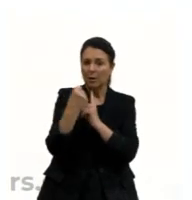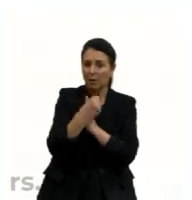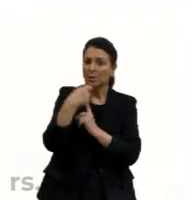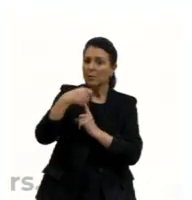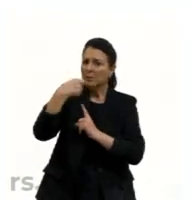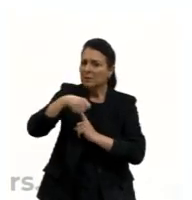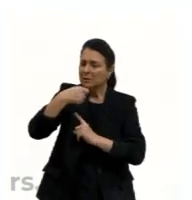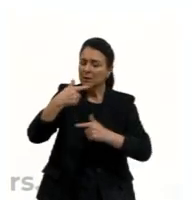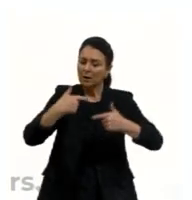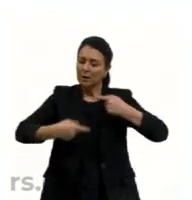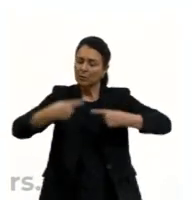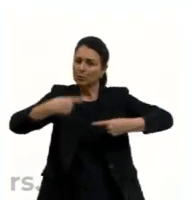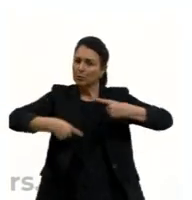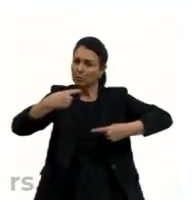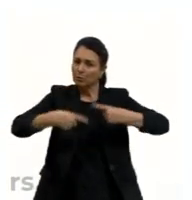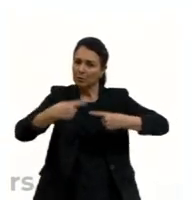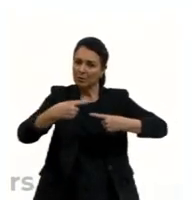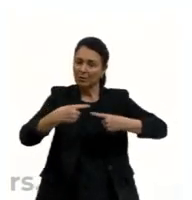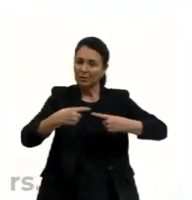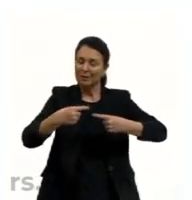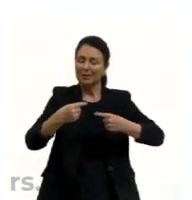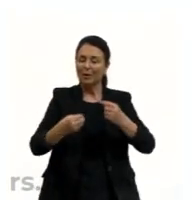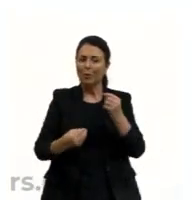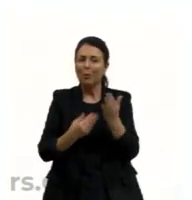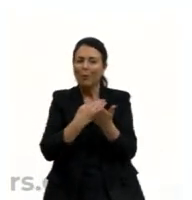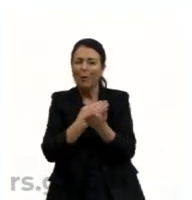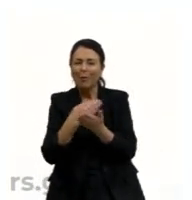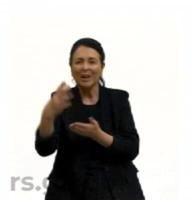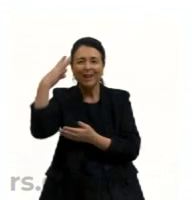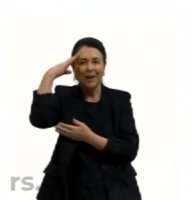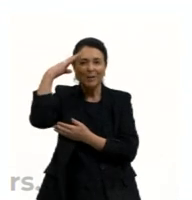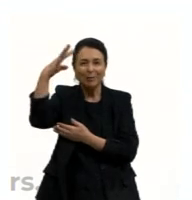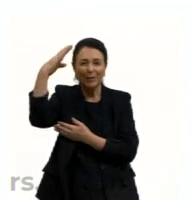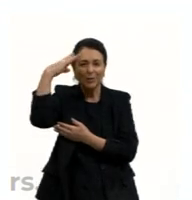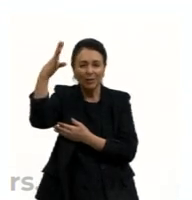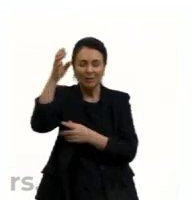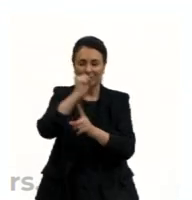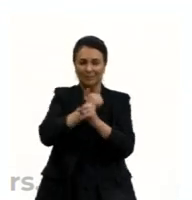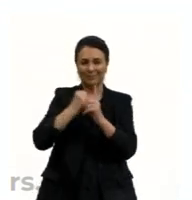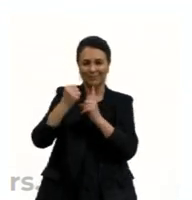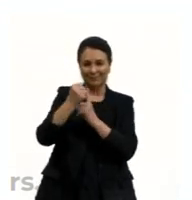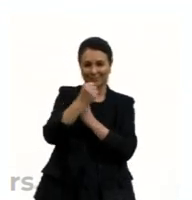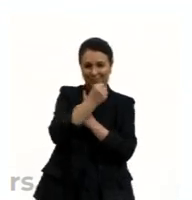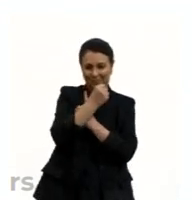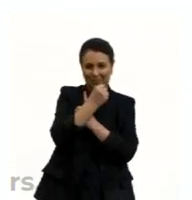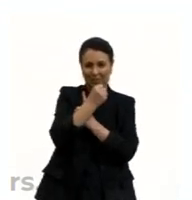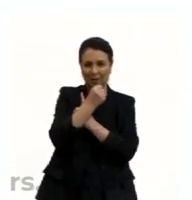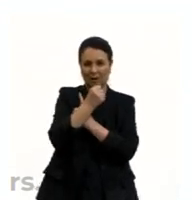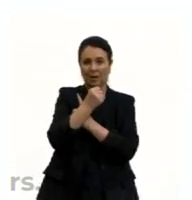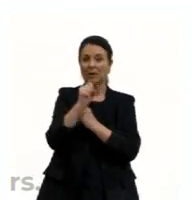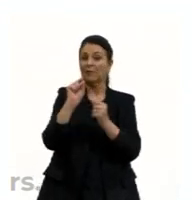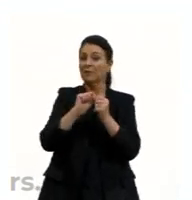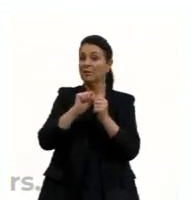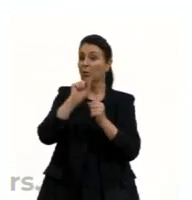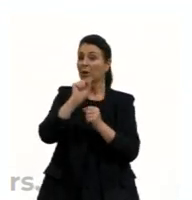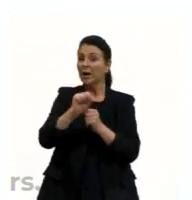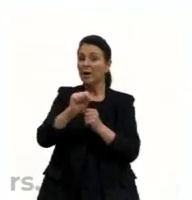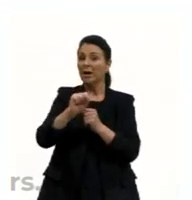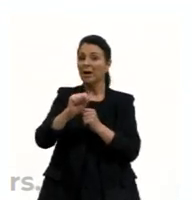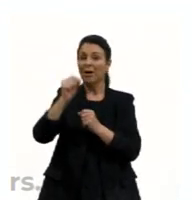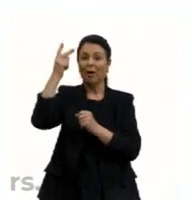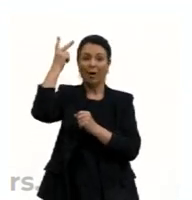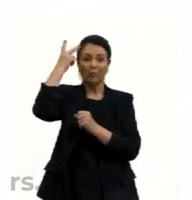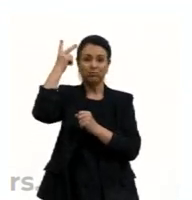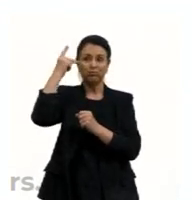Então, é aí que nasce a imaginação sociológica, que é esse processo de desnaturalizar. E também